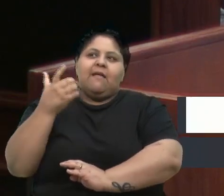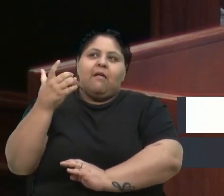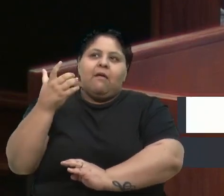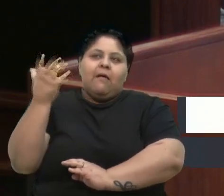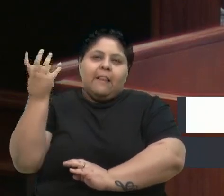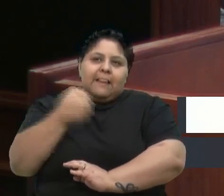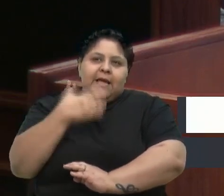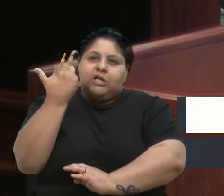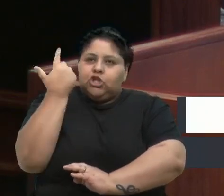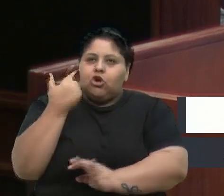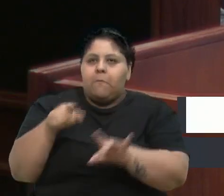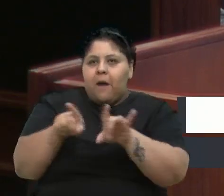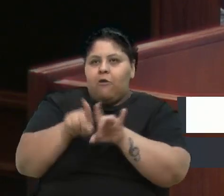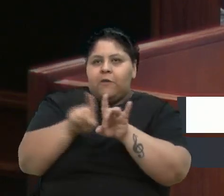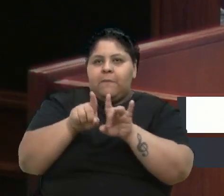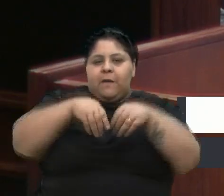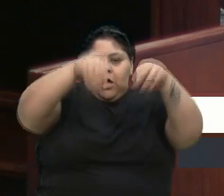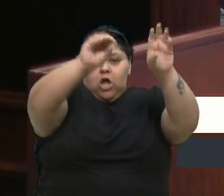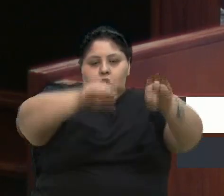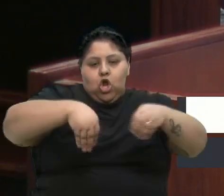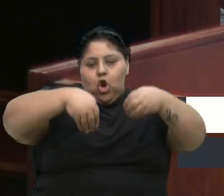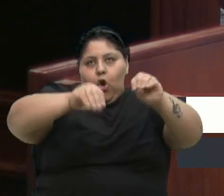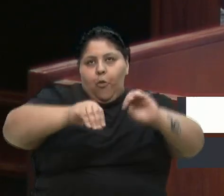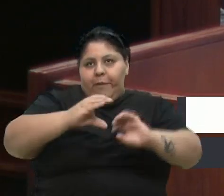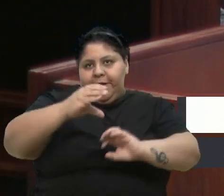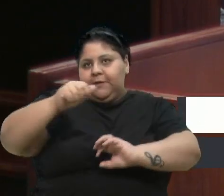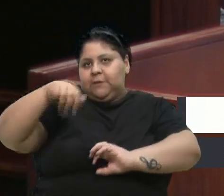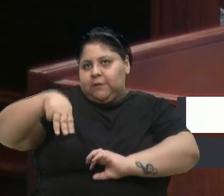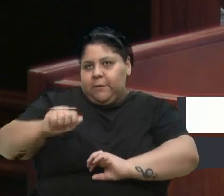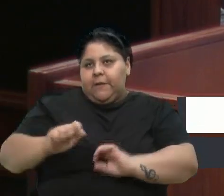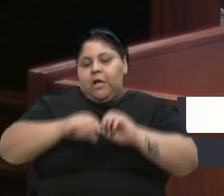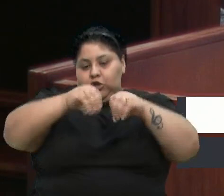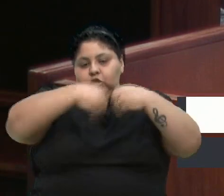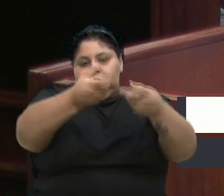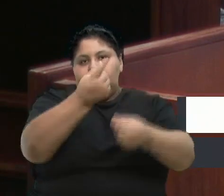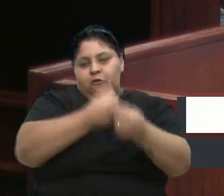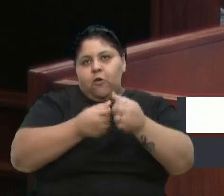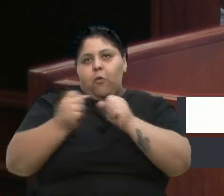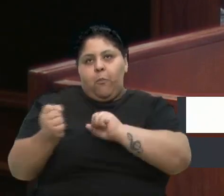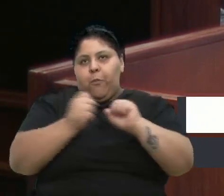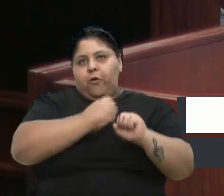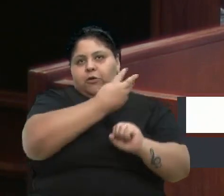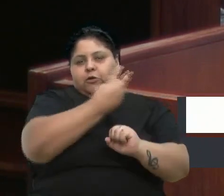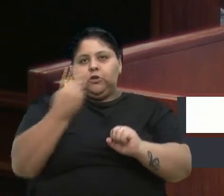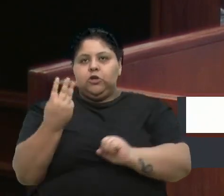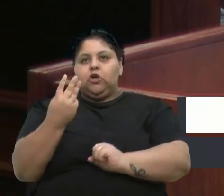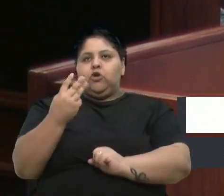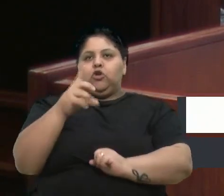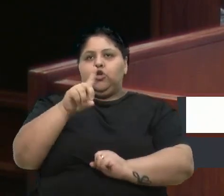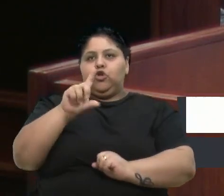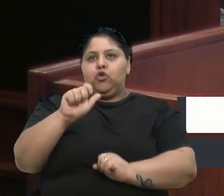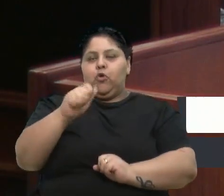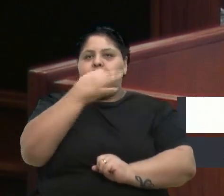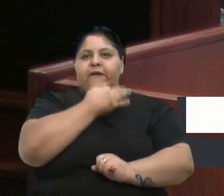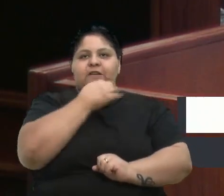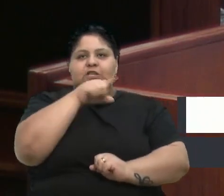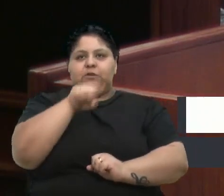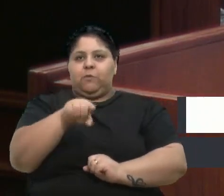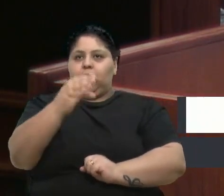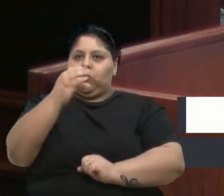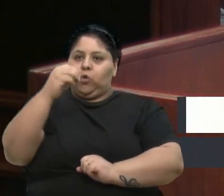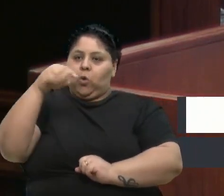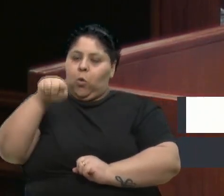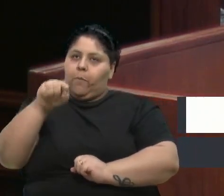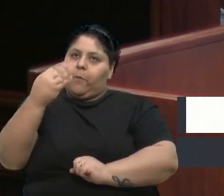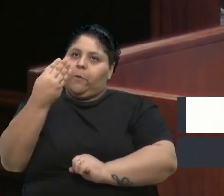As doações financeiras podem ser feitas no site da campanha doacaxias.com.br. A doação vai